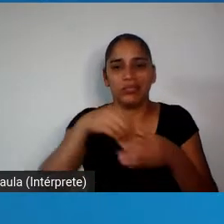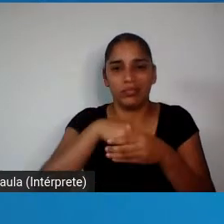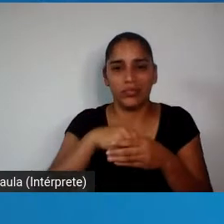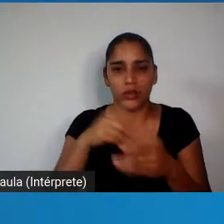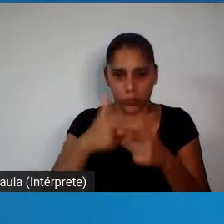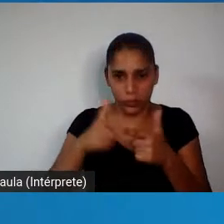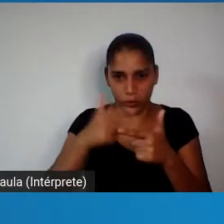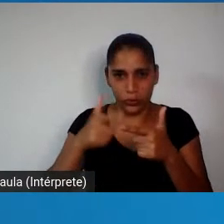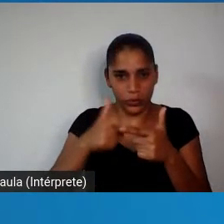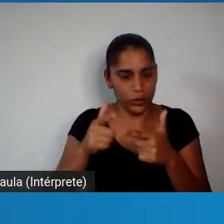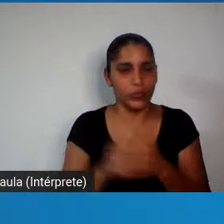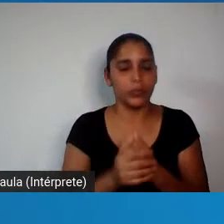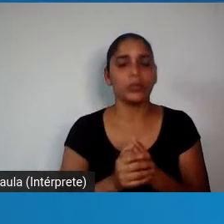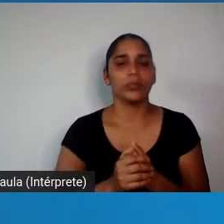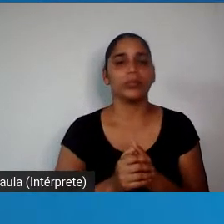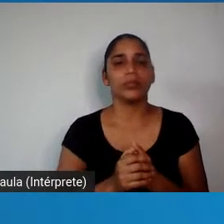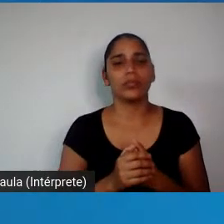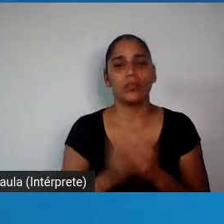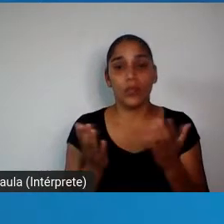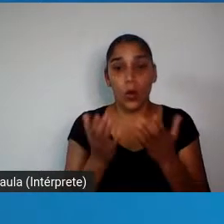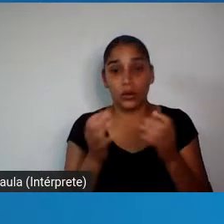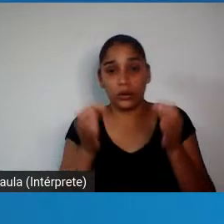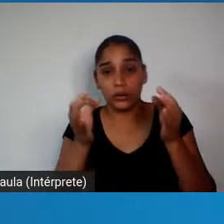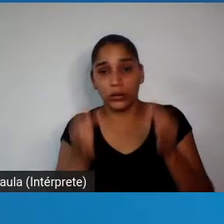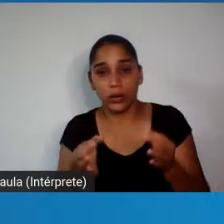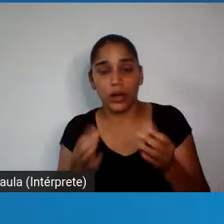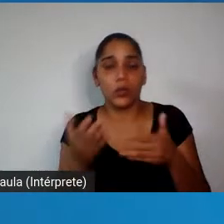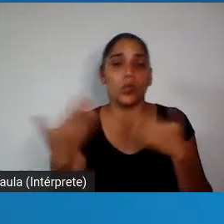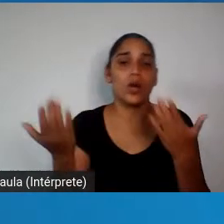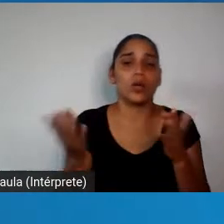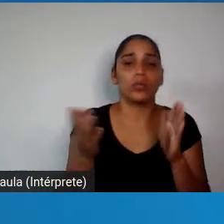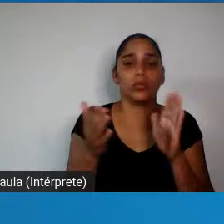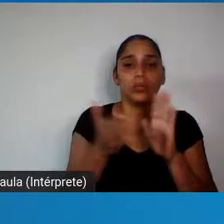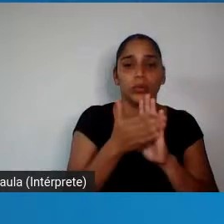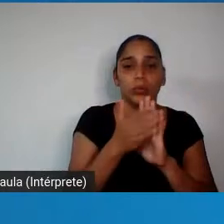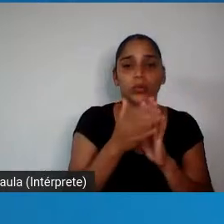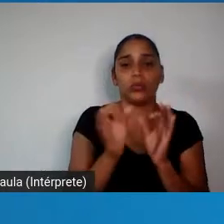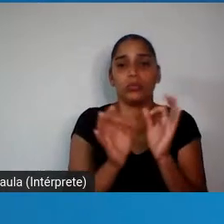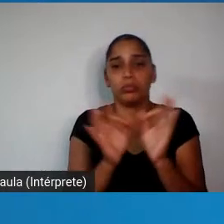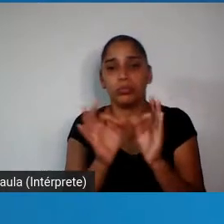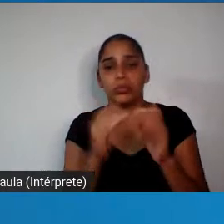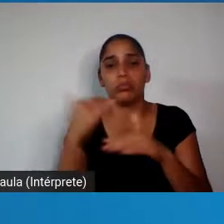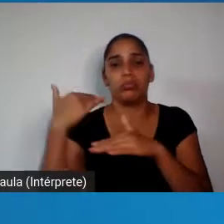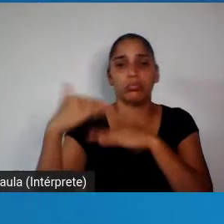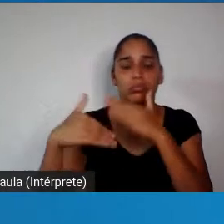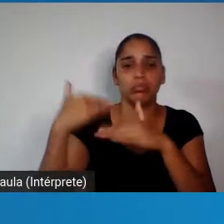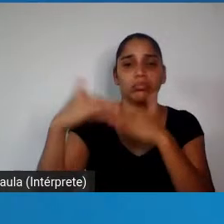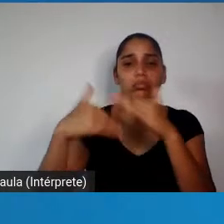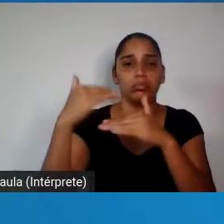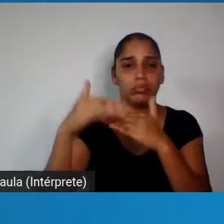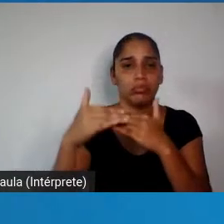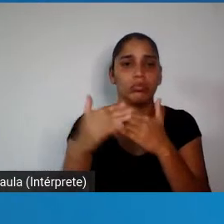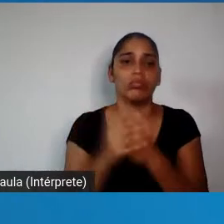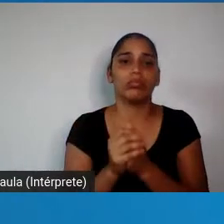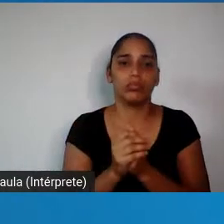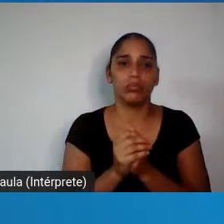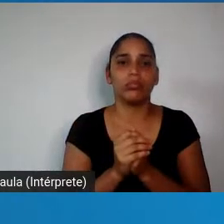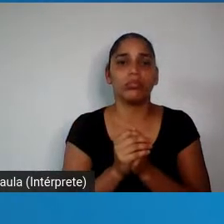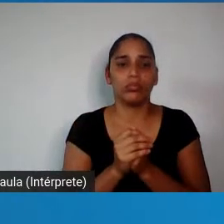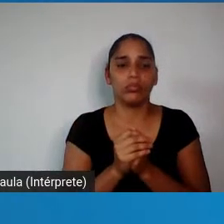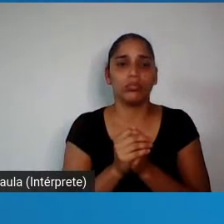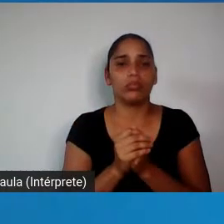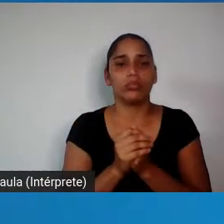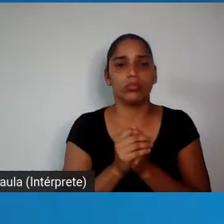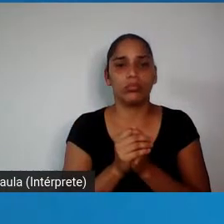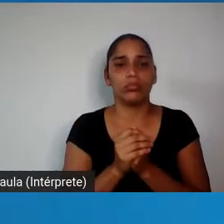Hoje, gente, certamente, qualquer projeto de desenvolvimento, ele é... A gente tem um ponto